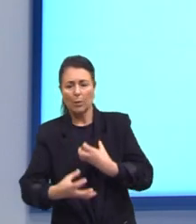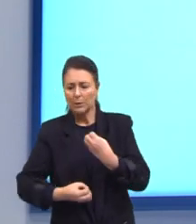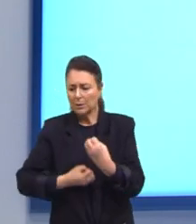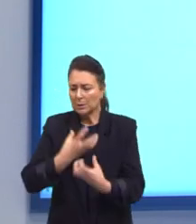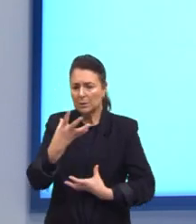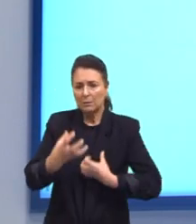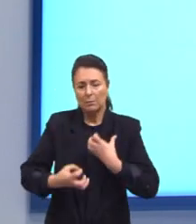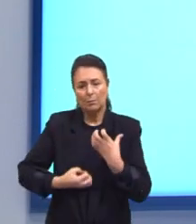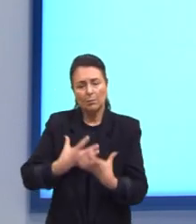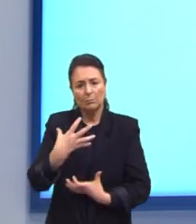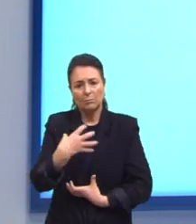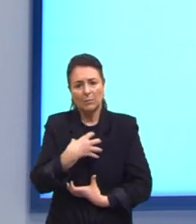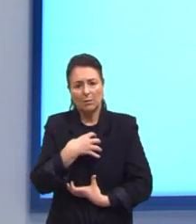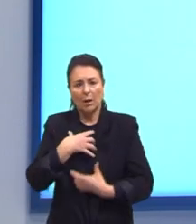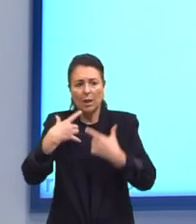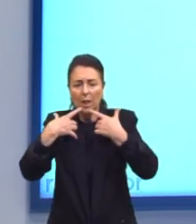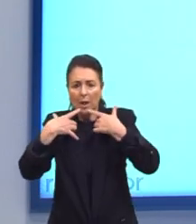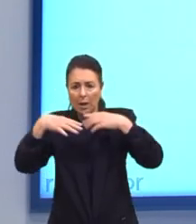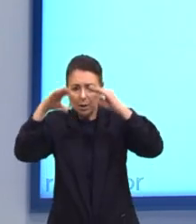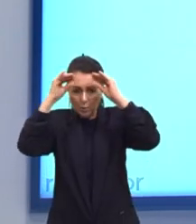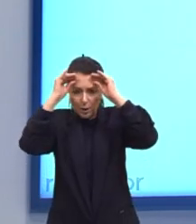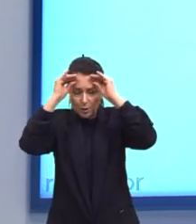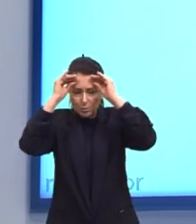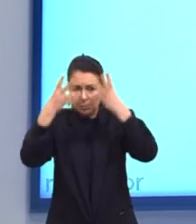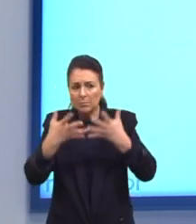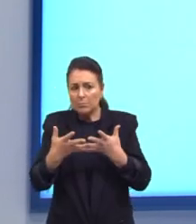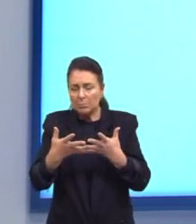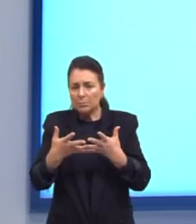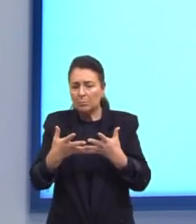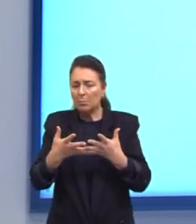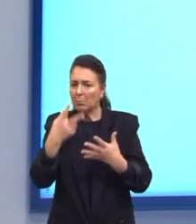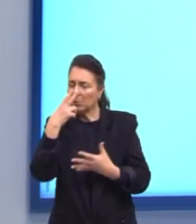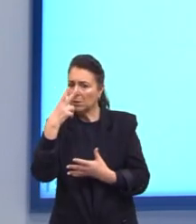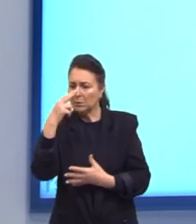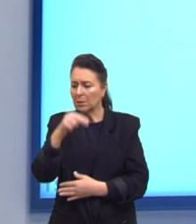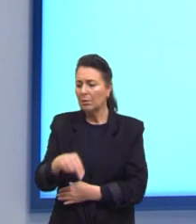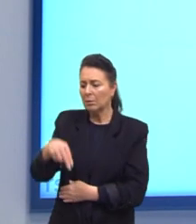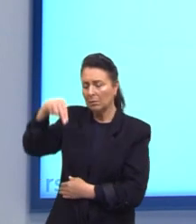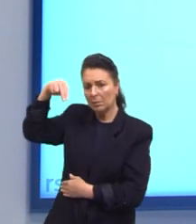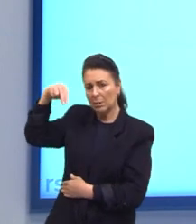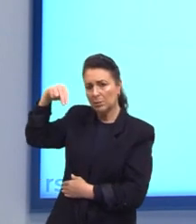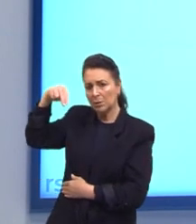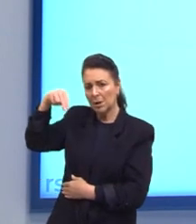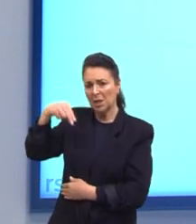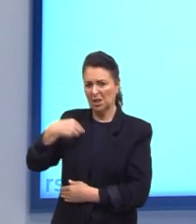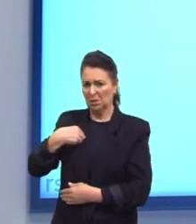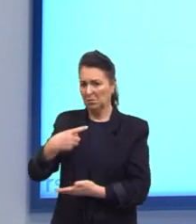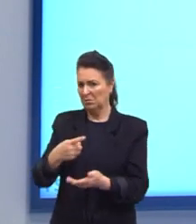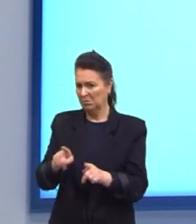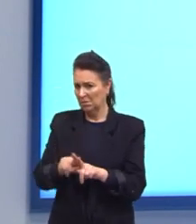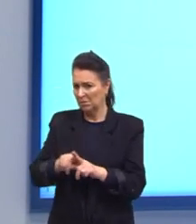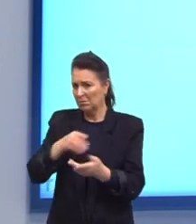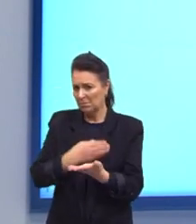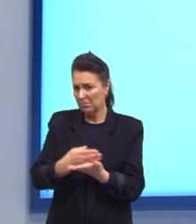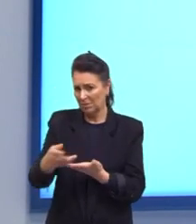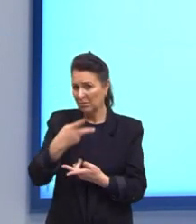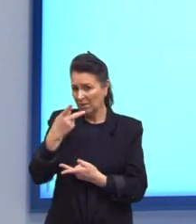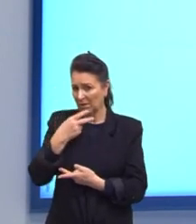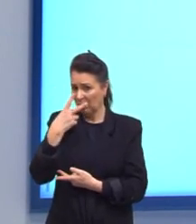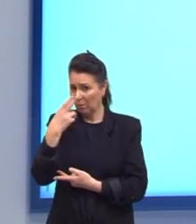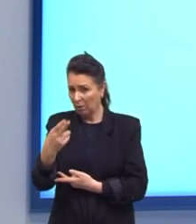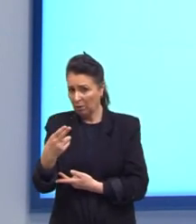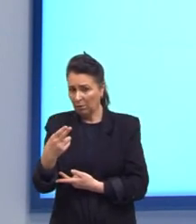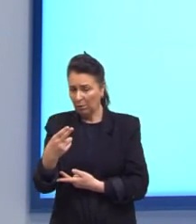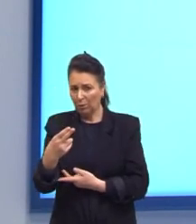linguagem voltada Para uma linguagem mais nordestina Eu vou começar a falar desse jeito Por ter